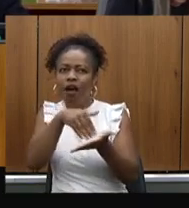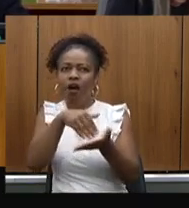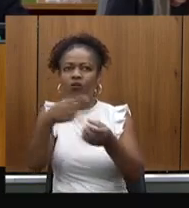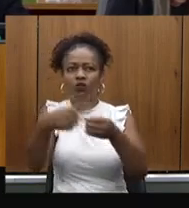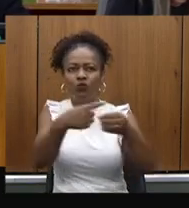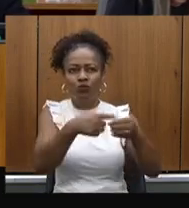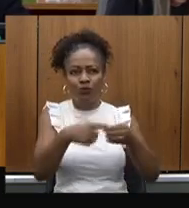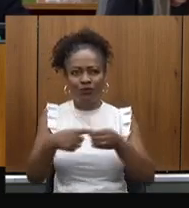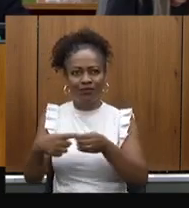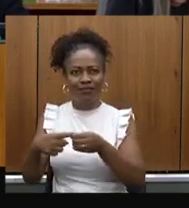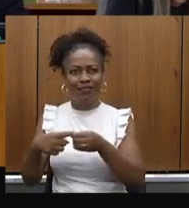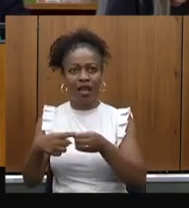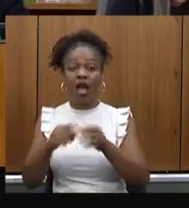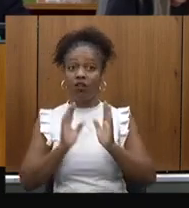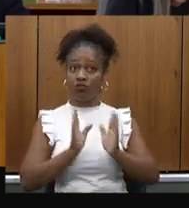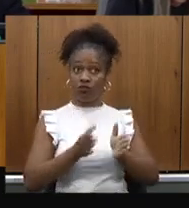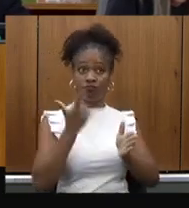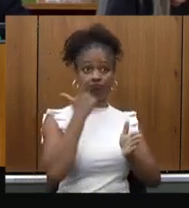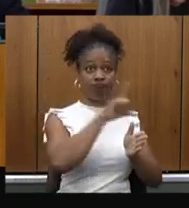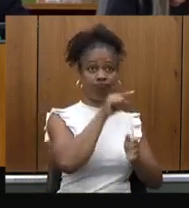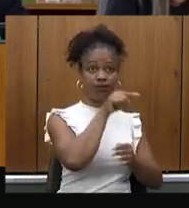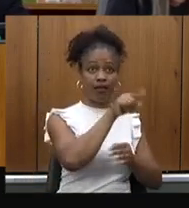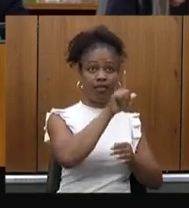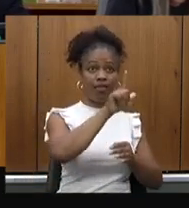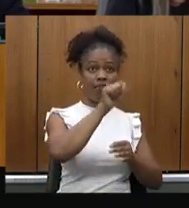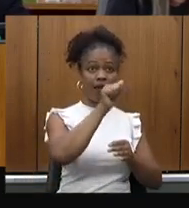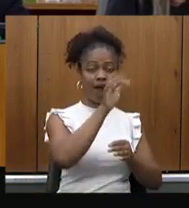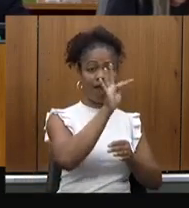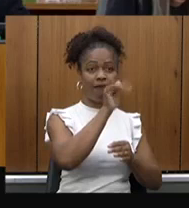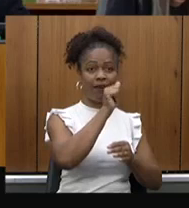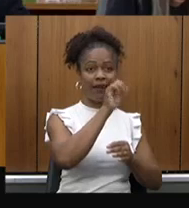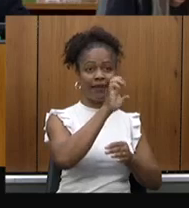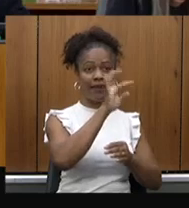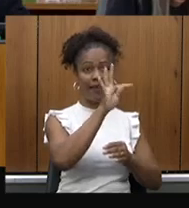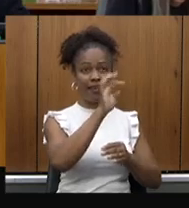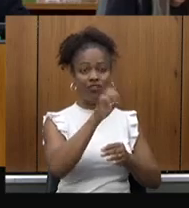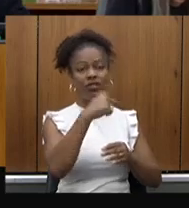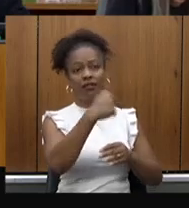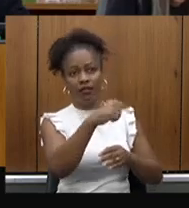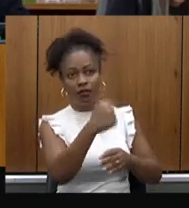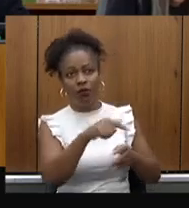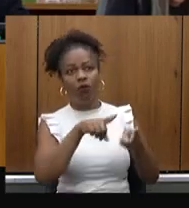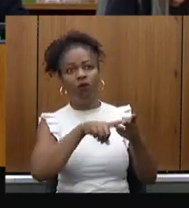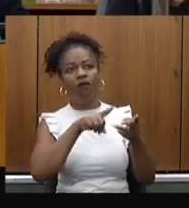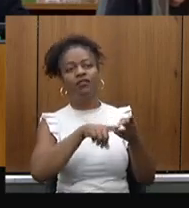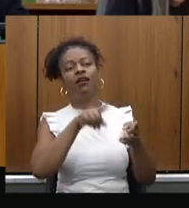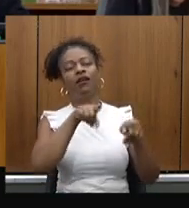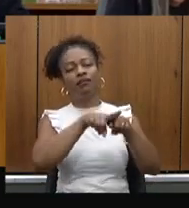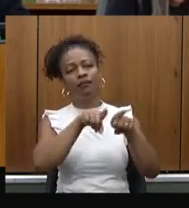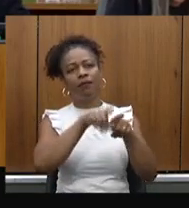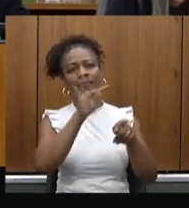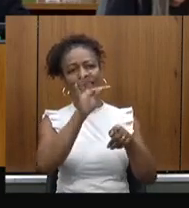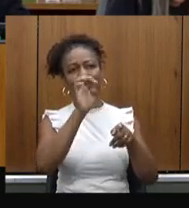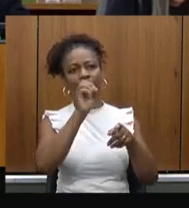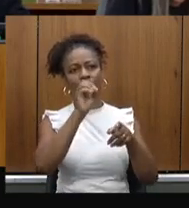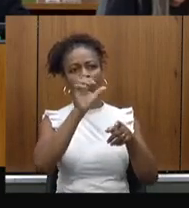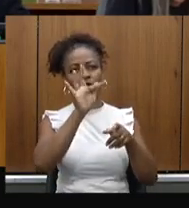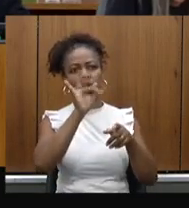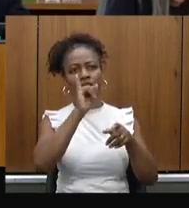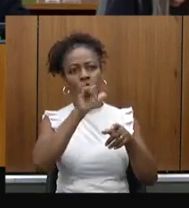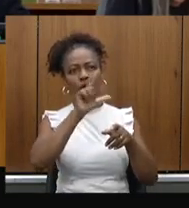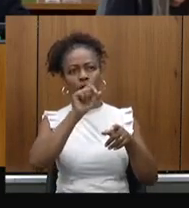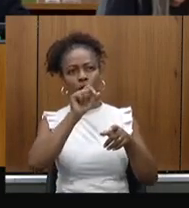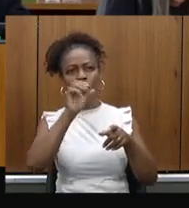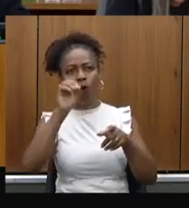Já fizemos isso em Lafayette, em Sete Lagoas, em Valadares e em Teoflotone. Os próximos dois municípios,